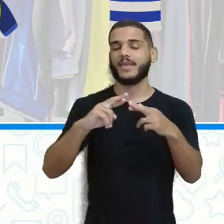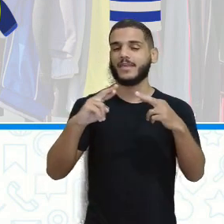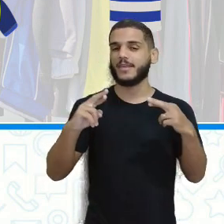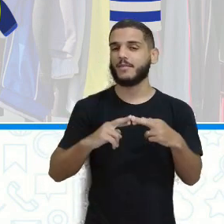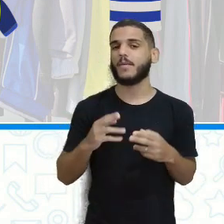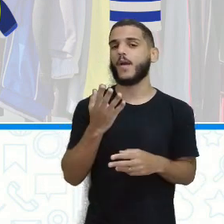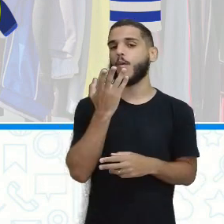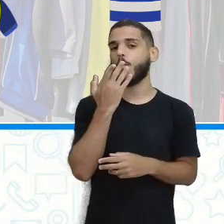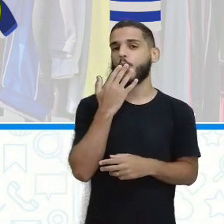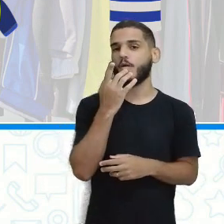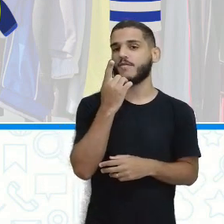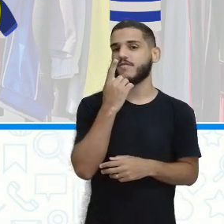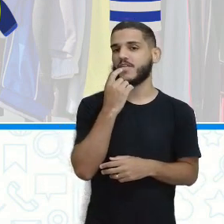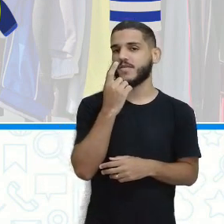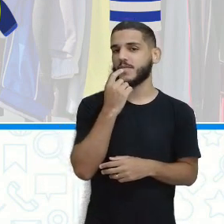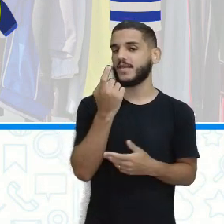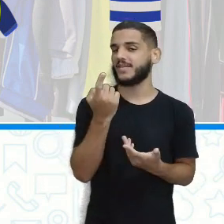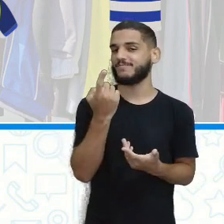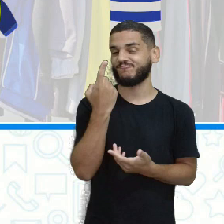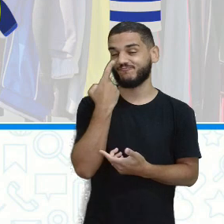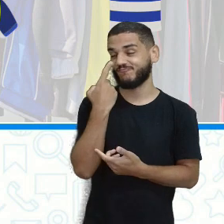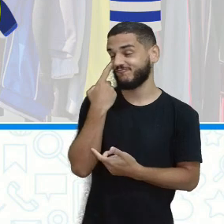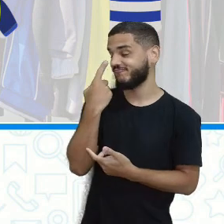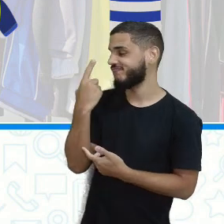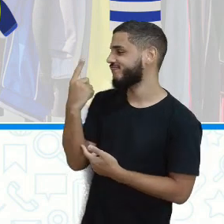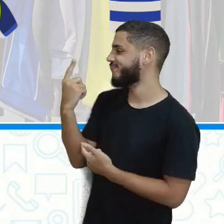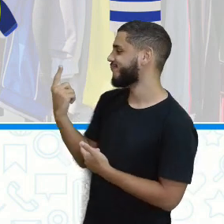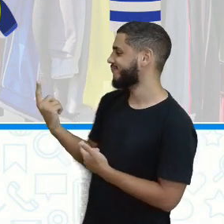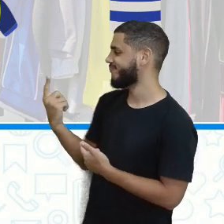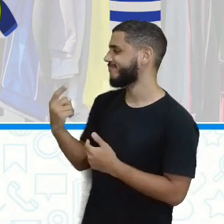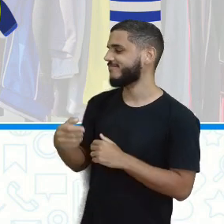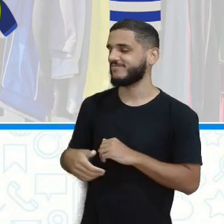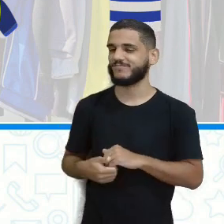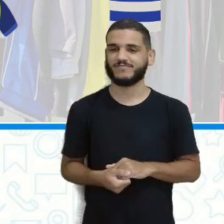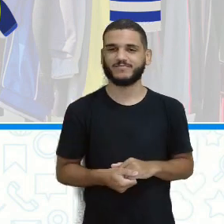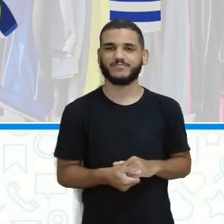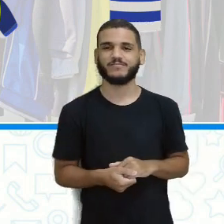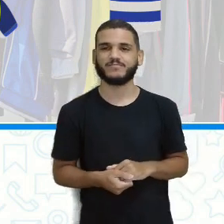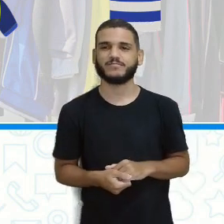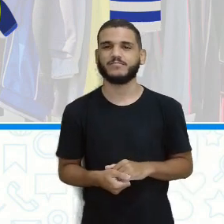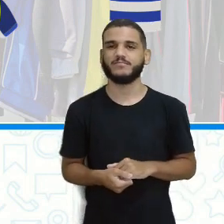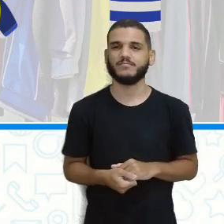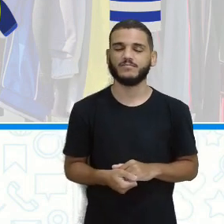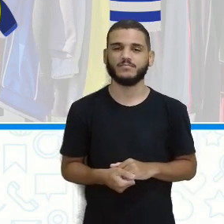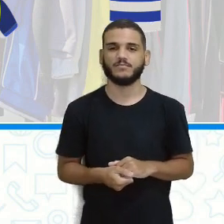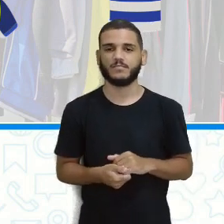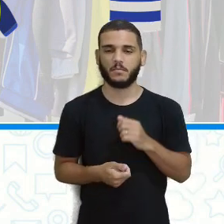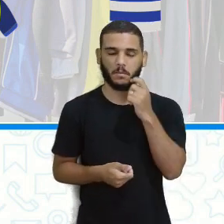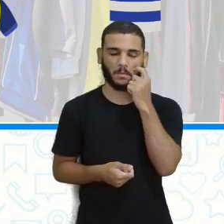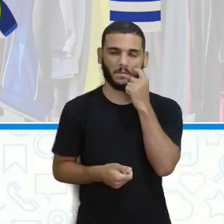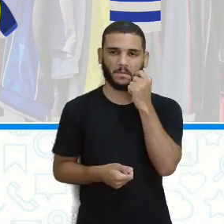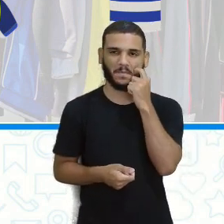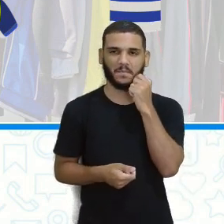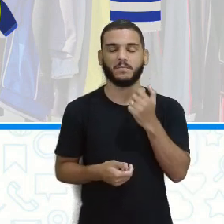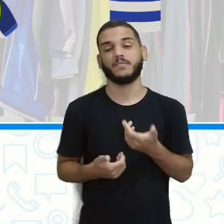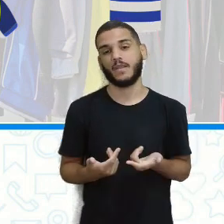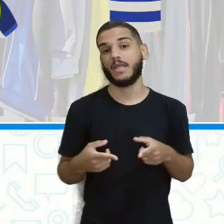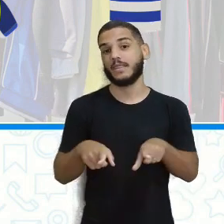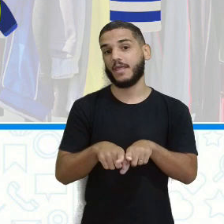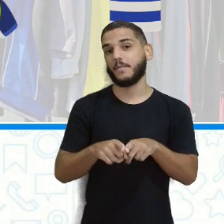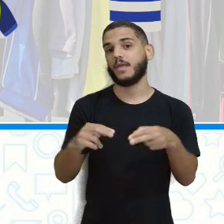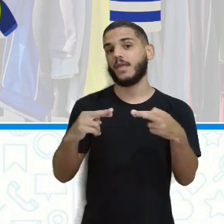Emoção E qual outra palavra que a gente pode dizer que também rima com seleção? Coração